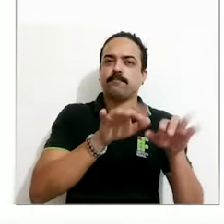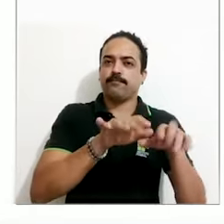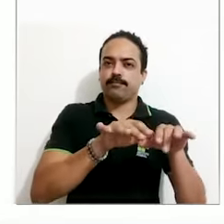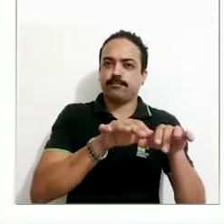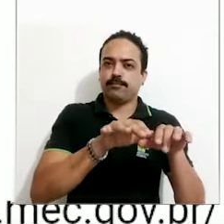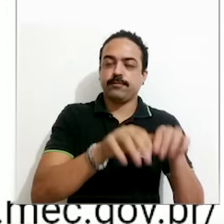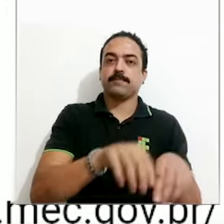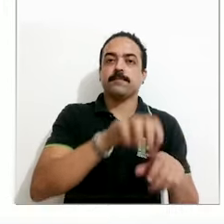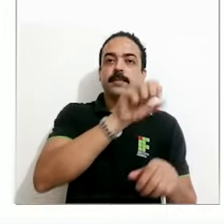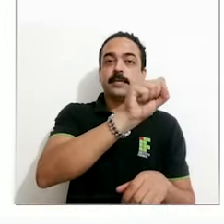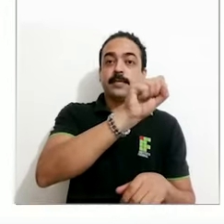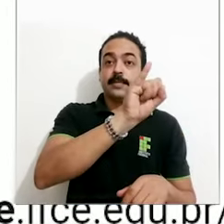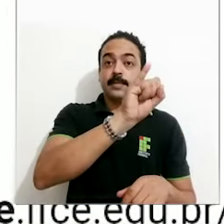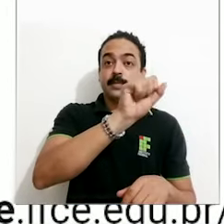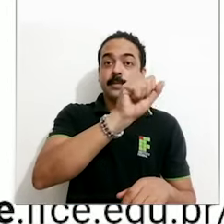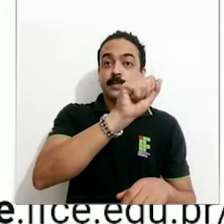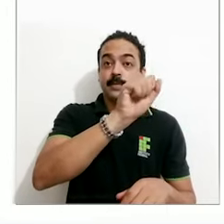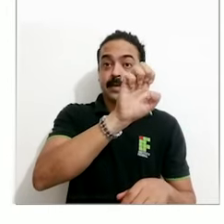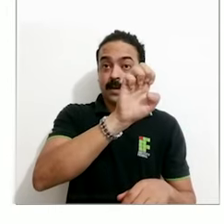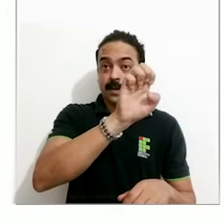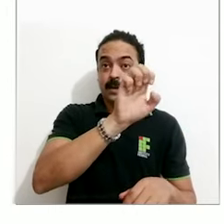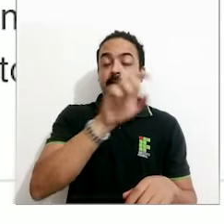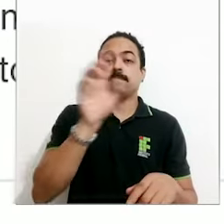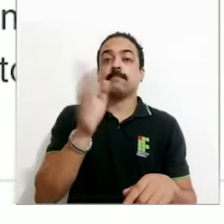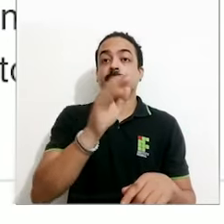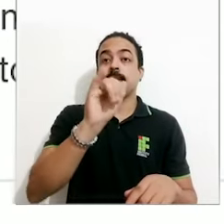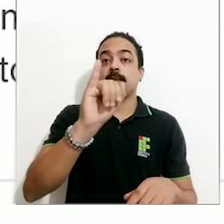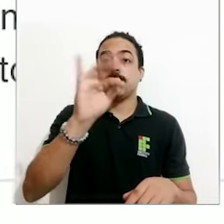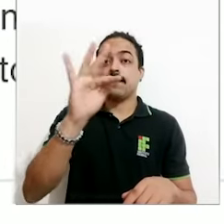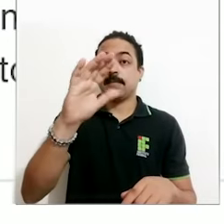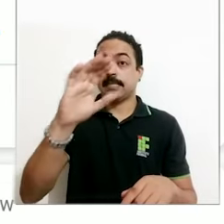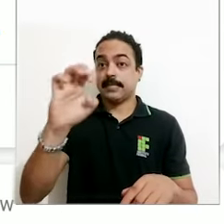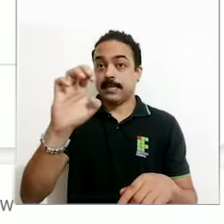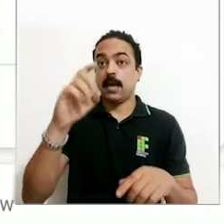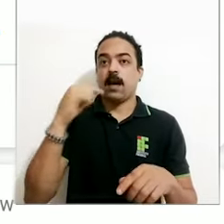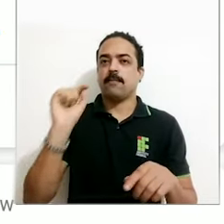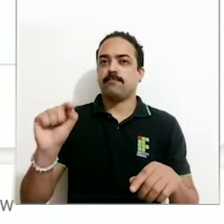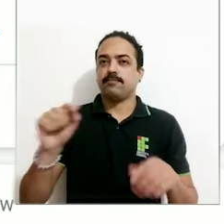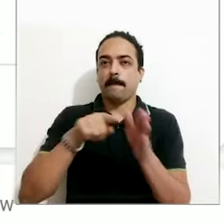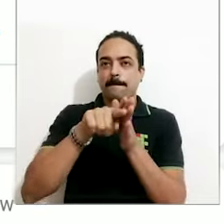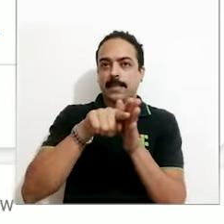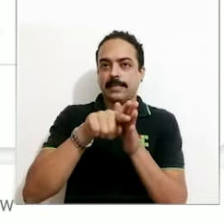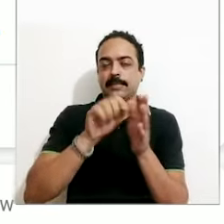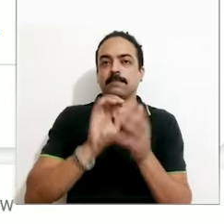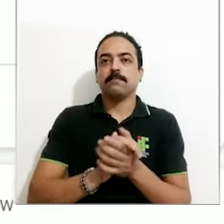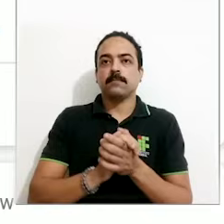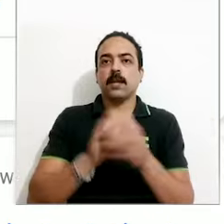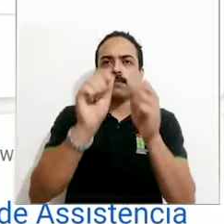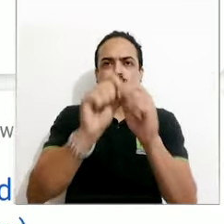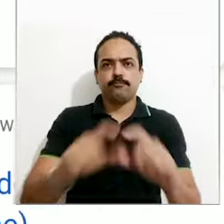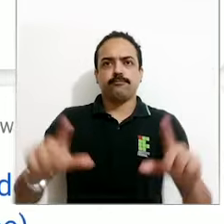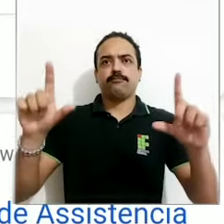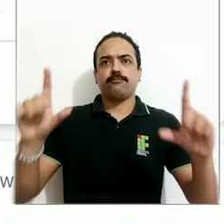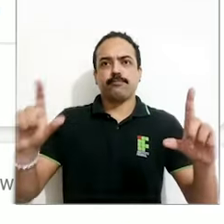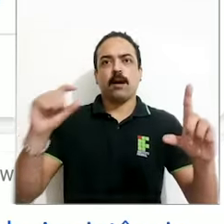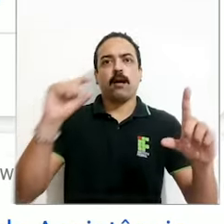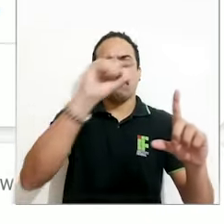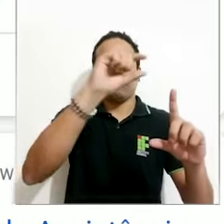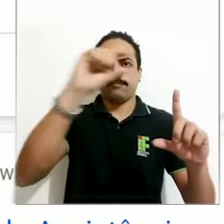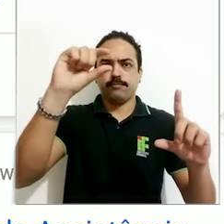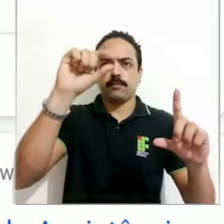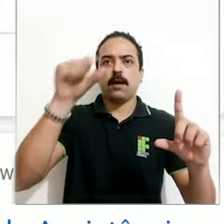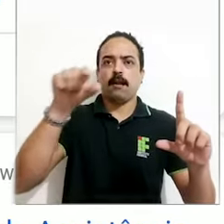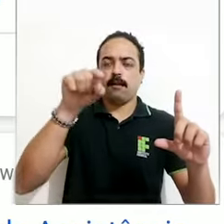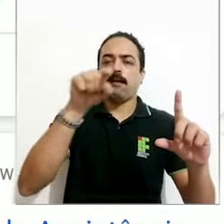CISAI IFCE e clicar em pesquisar. O primeiro resultado já aparece na nossa plataforma